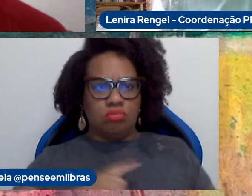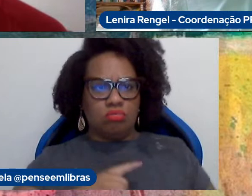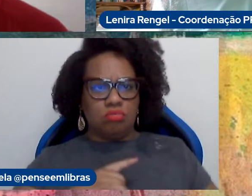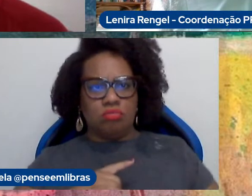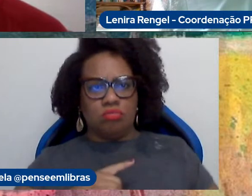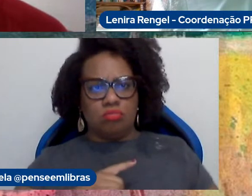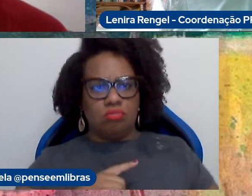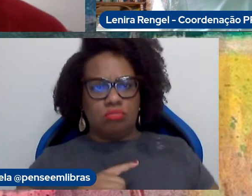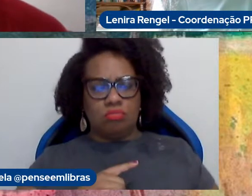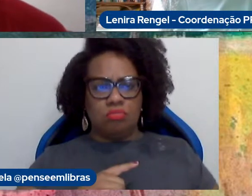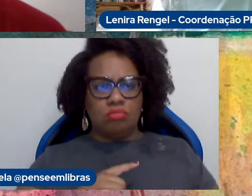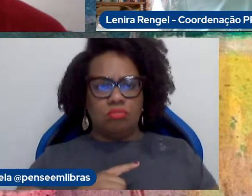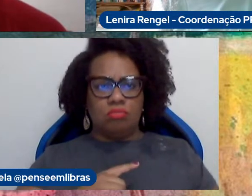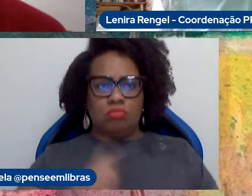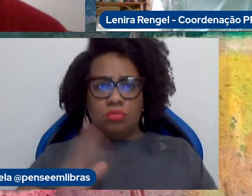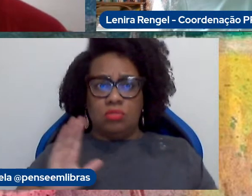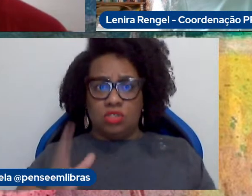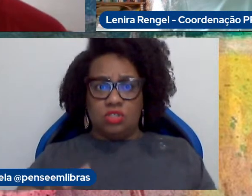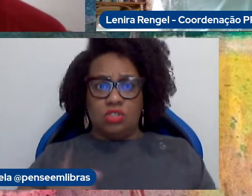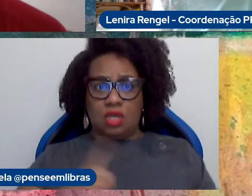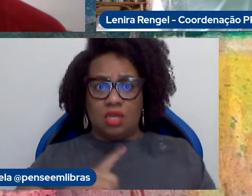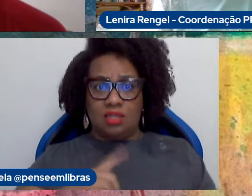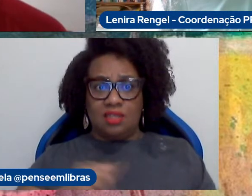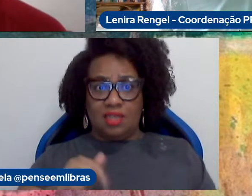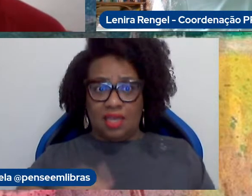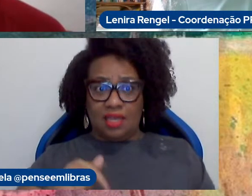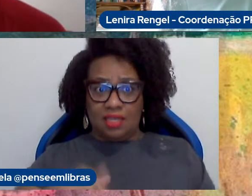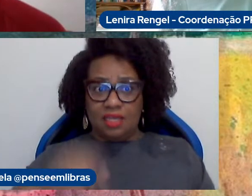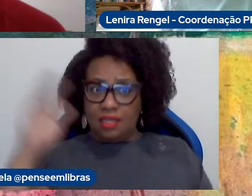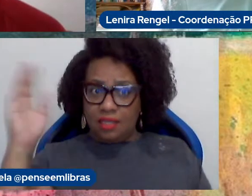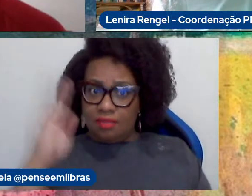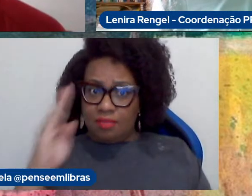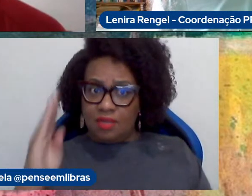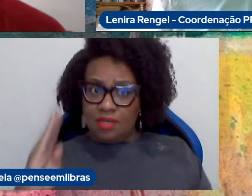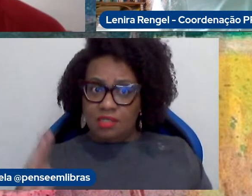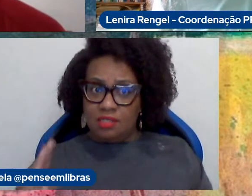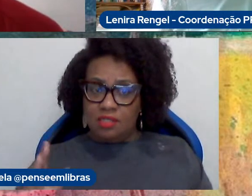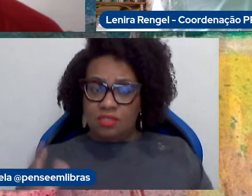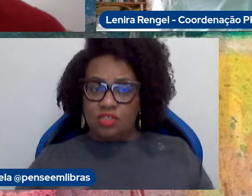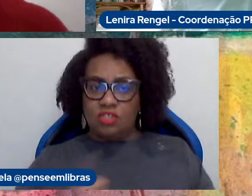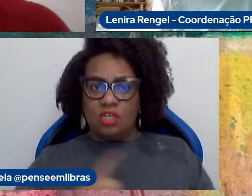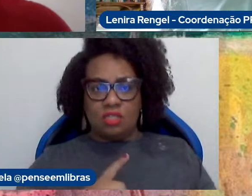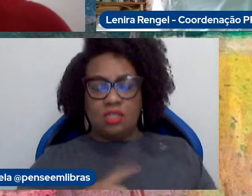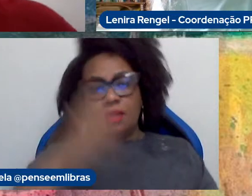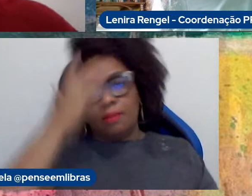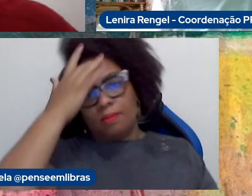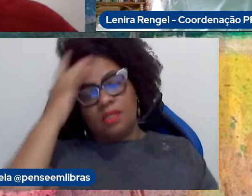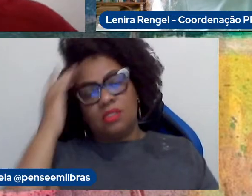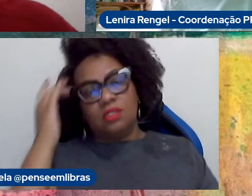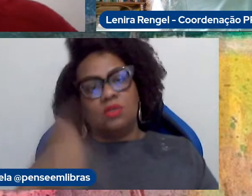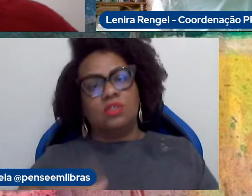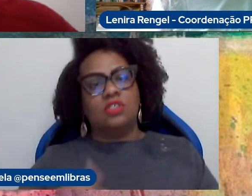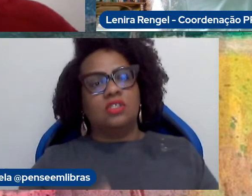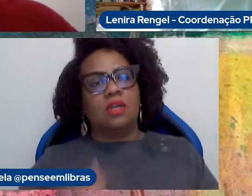já, até inclusive agora no Brasil, já temos pessoas que têm trabalhado nessa direção, voltado para a música do século XVIII,